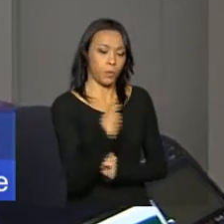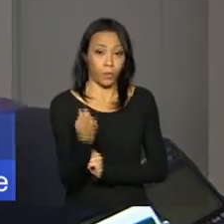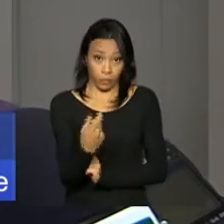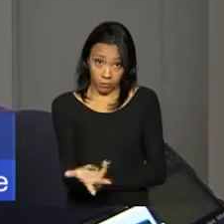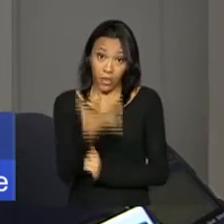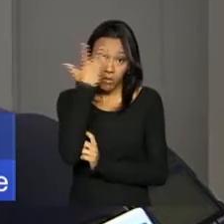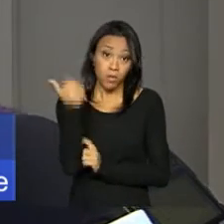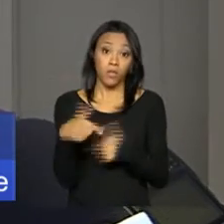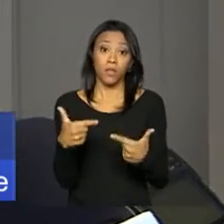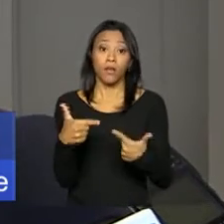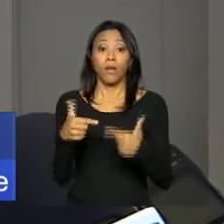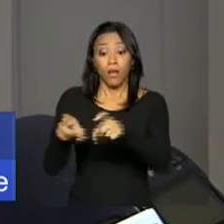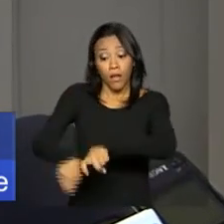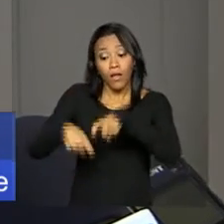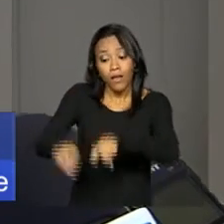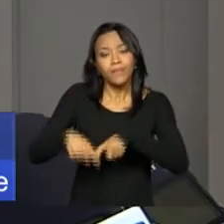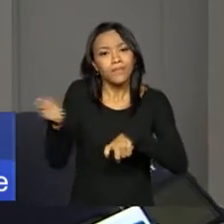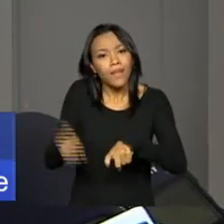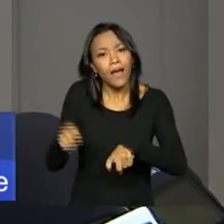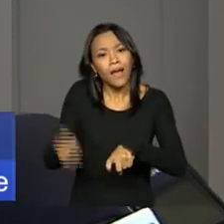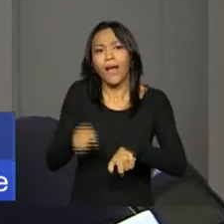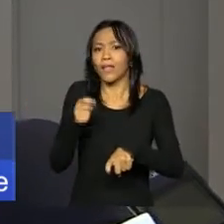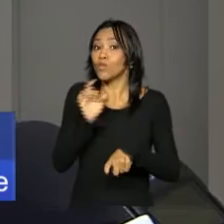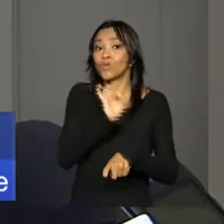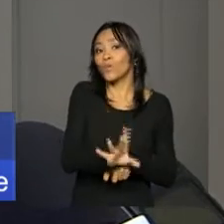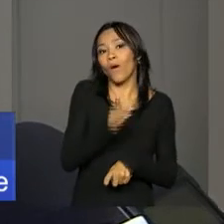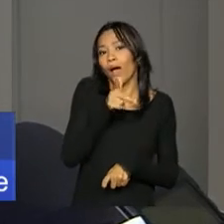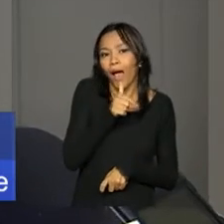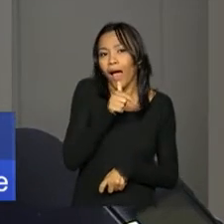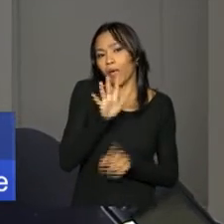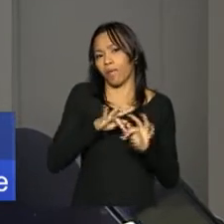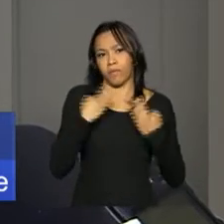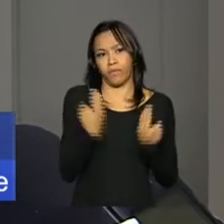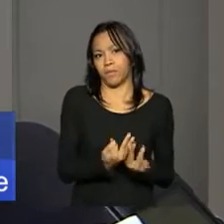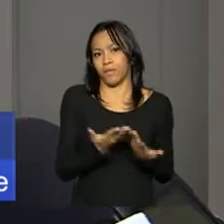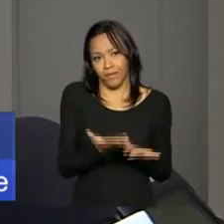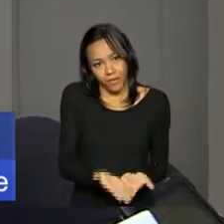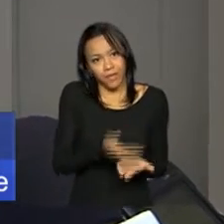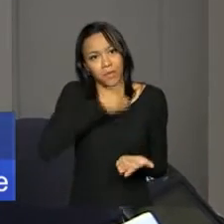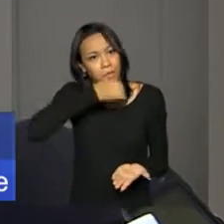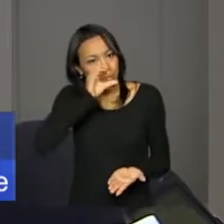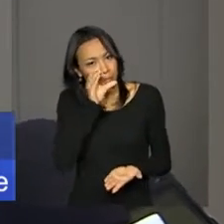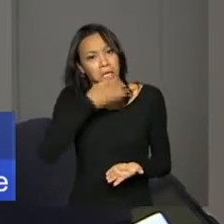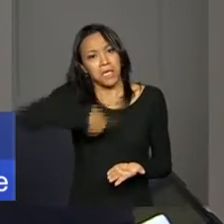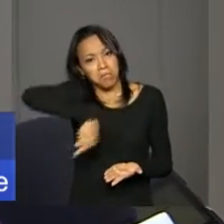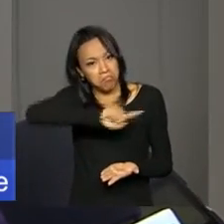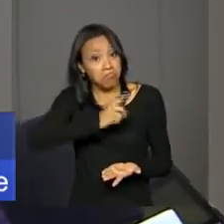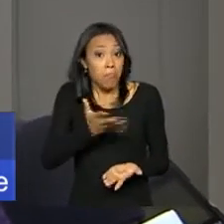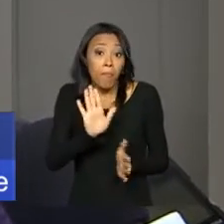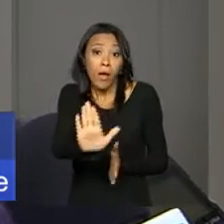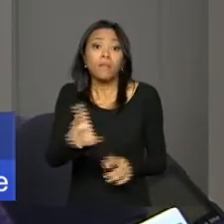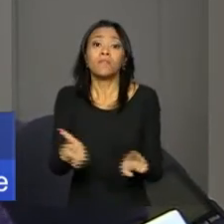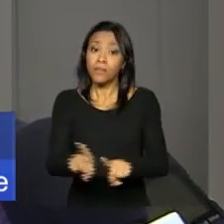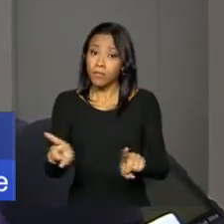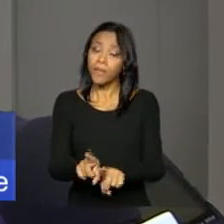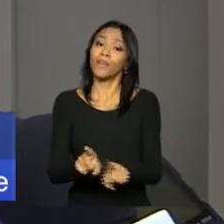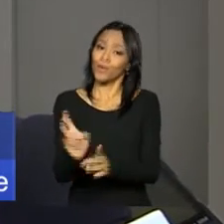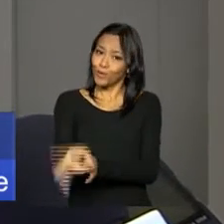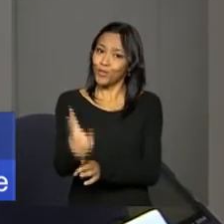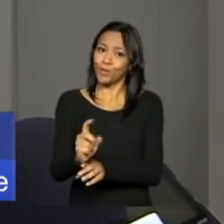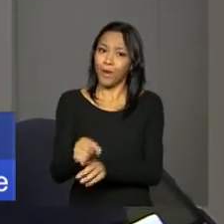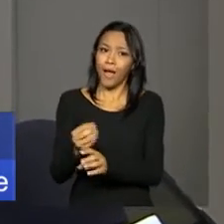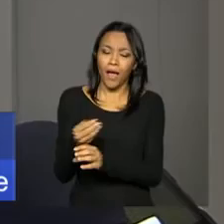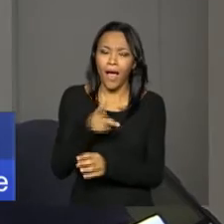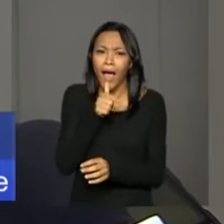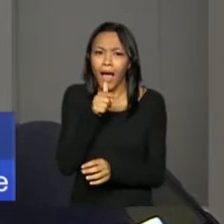agricultor familiar possa não só ter água para a sua família, para a sua dignidade, mas também manter a sua produção